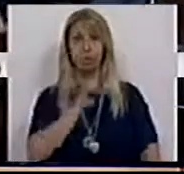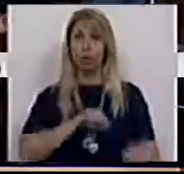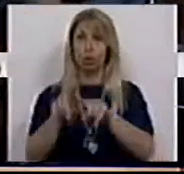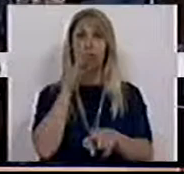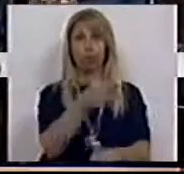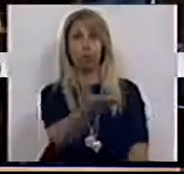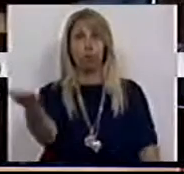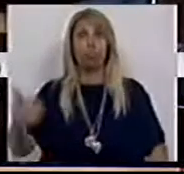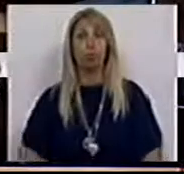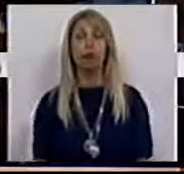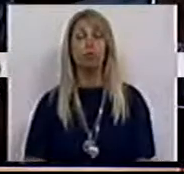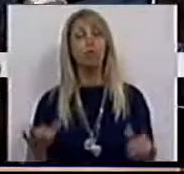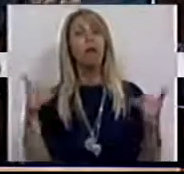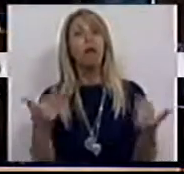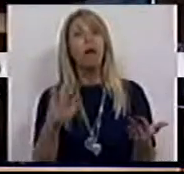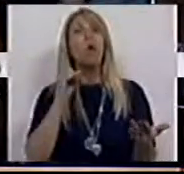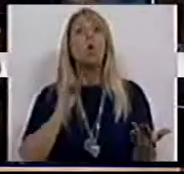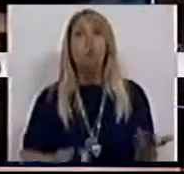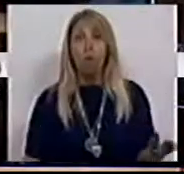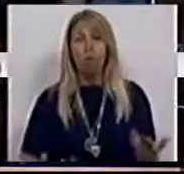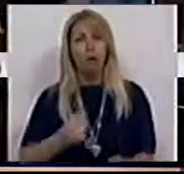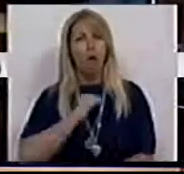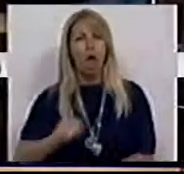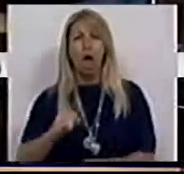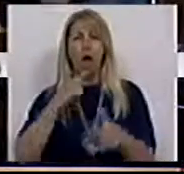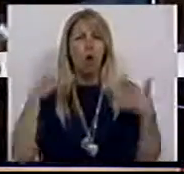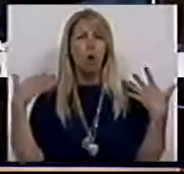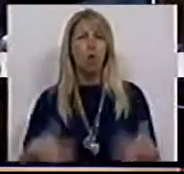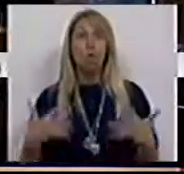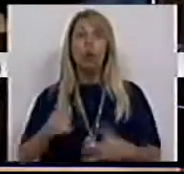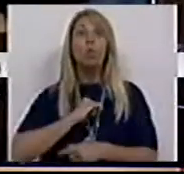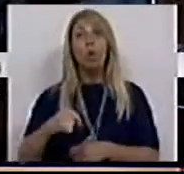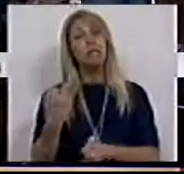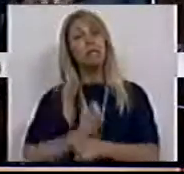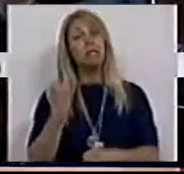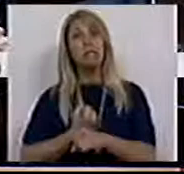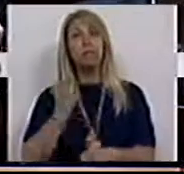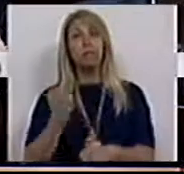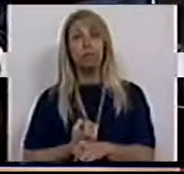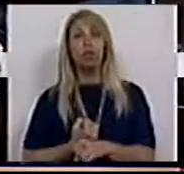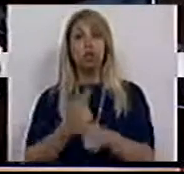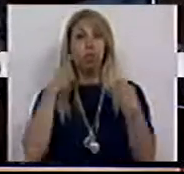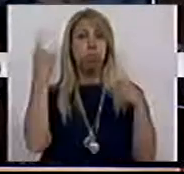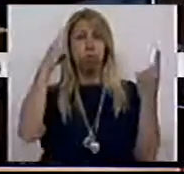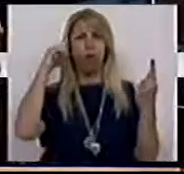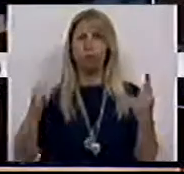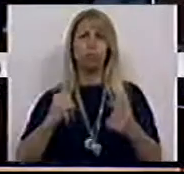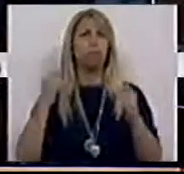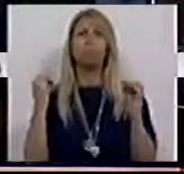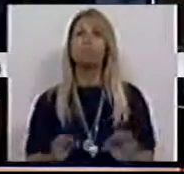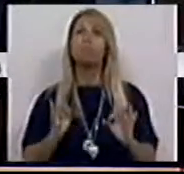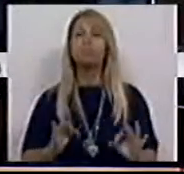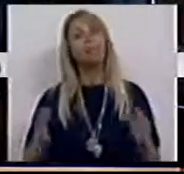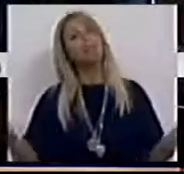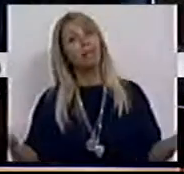que têm levado e têm significado um ataque brutal aos serviços públicos. Por isso, sim, é verdade. É preciso